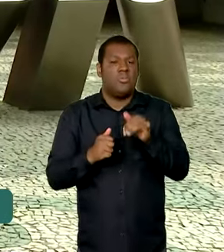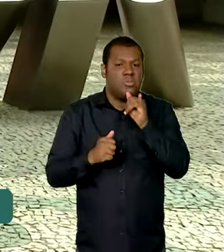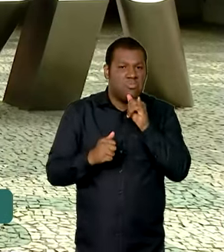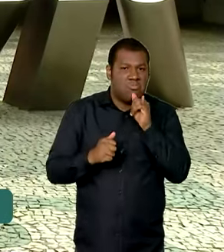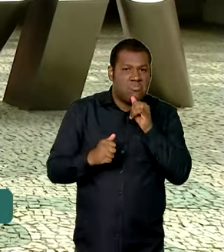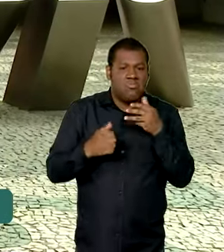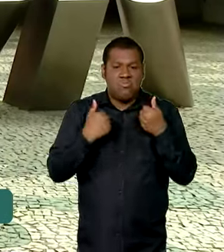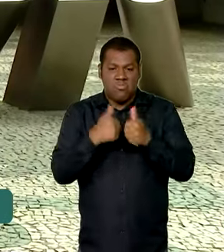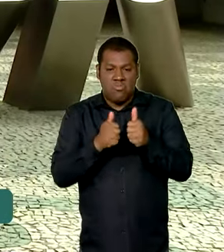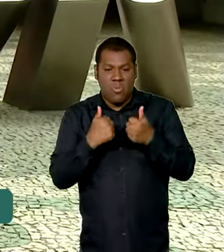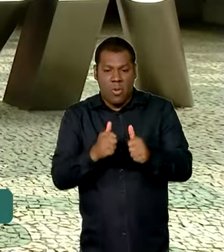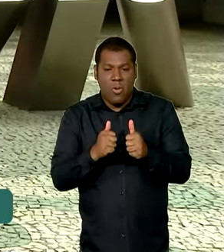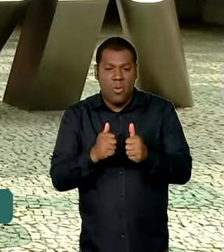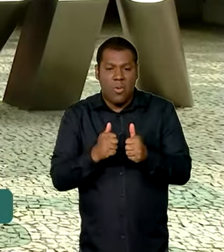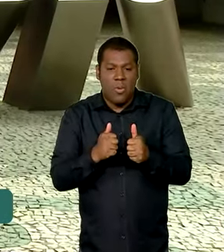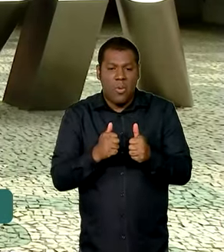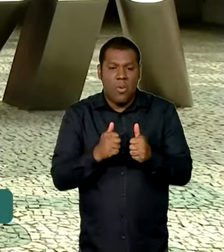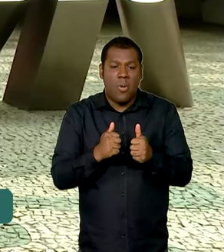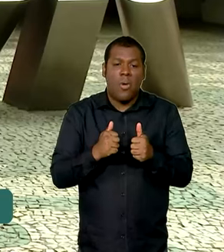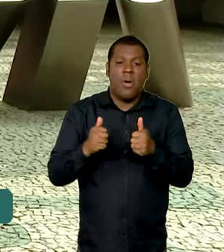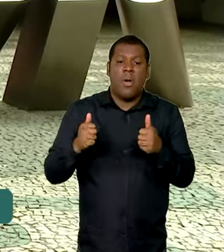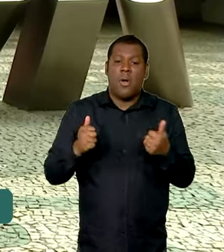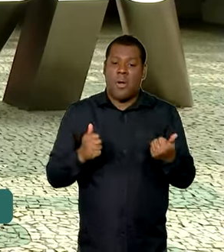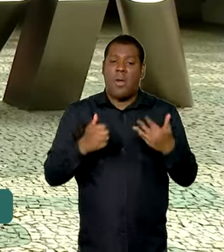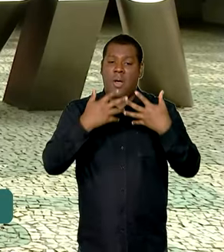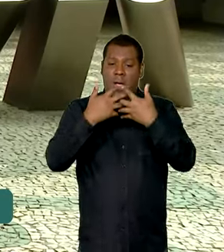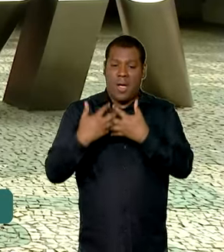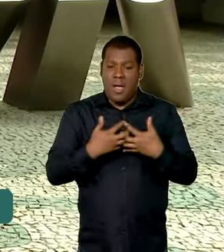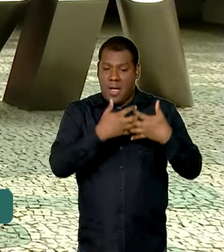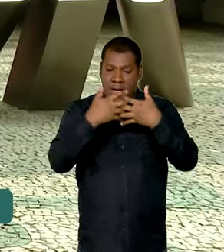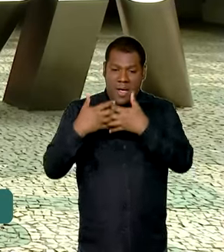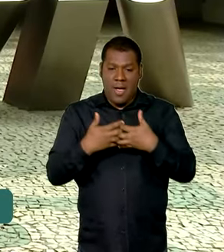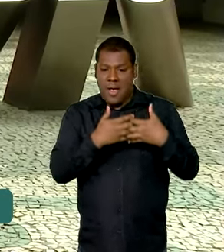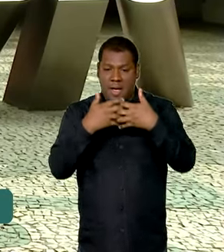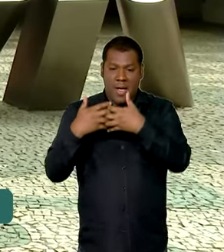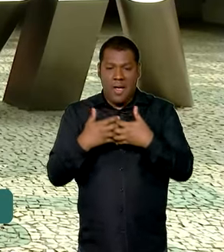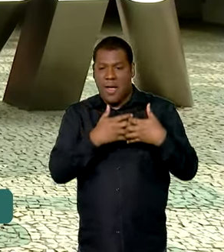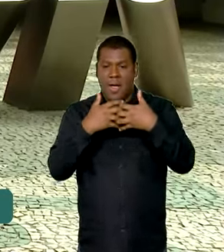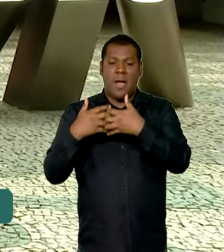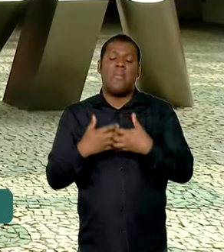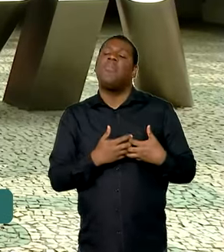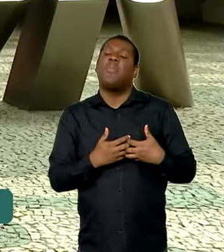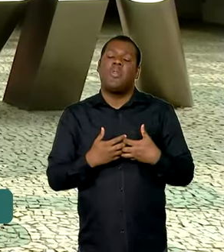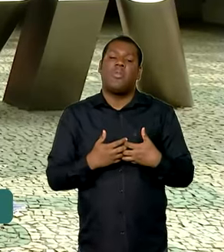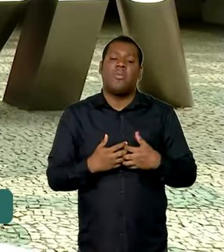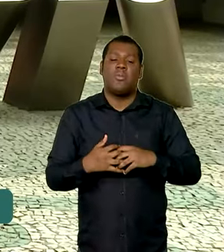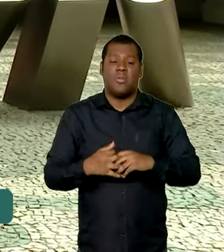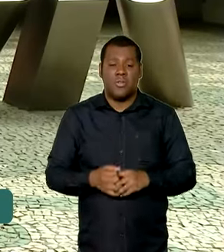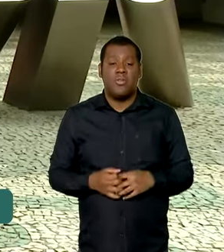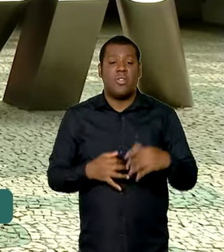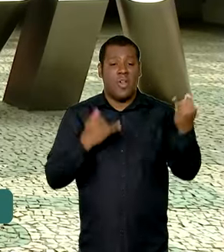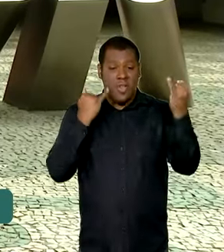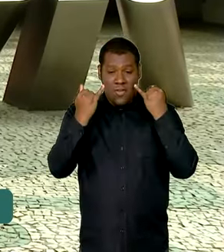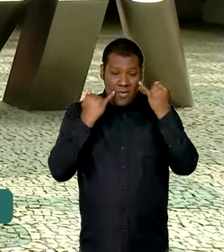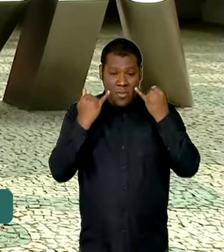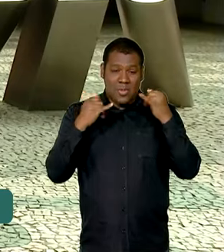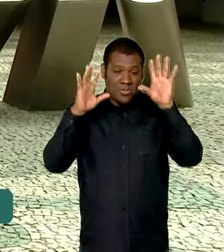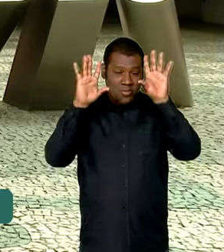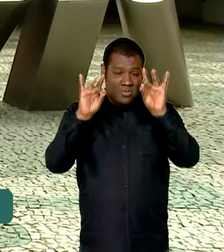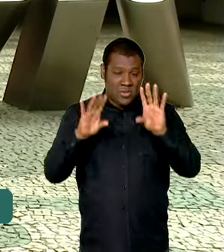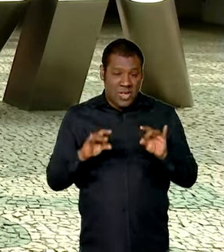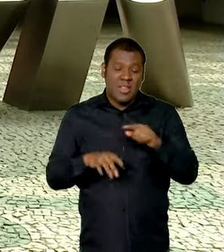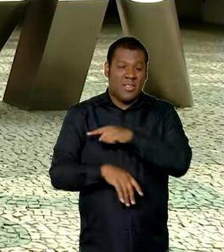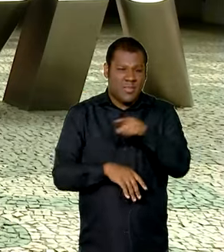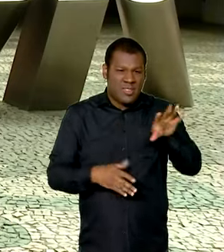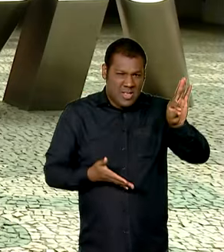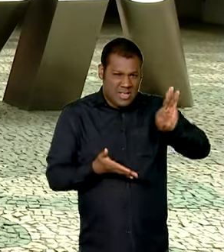os automóveis, e pesados rodoviários, como, por exemplo, os caminhões. Mais informações, quem quiser se